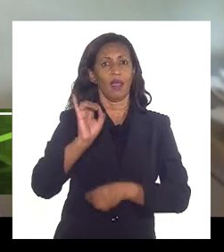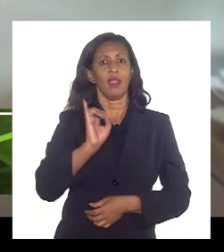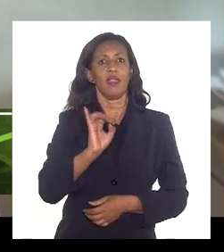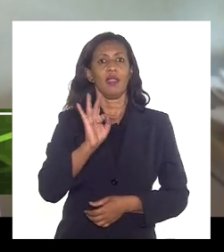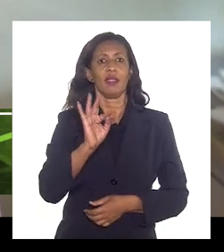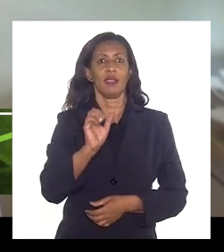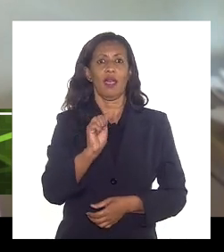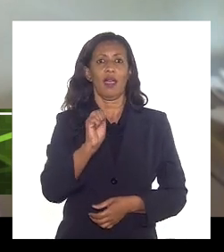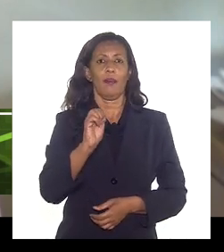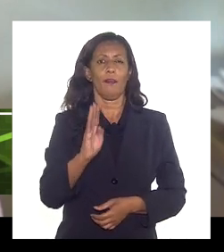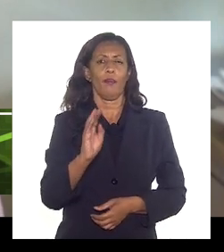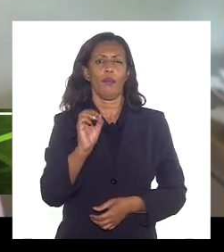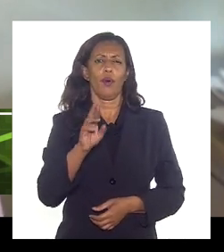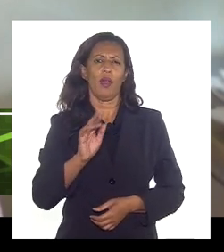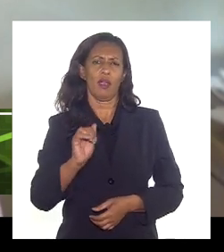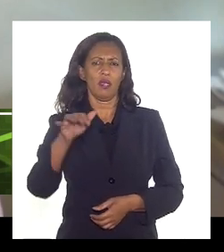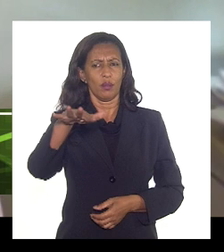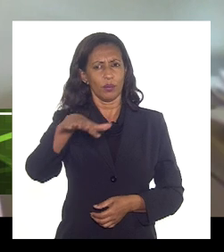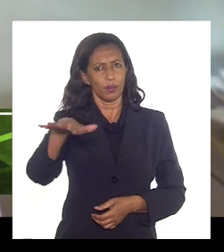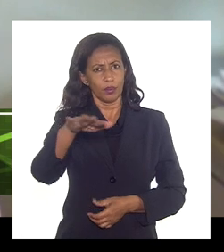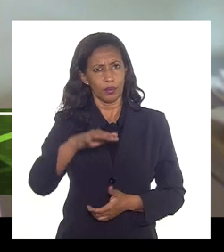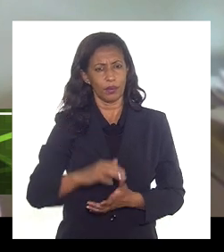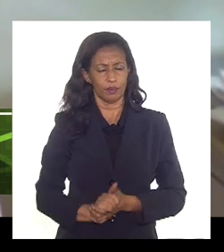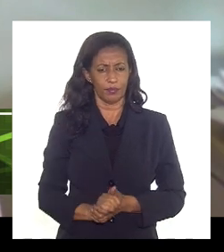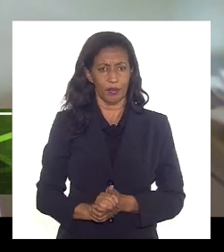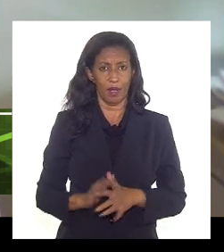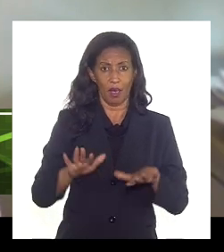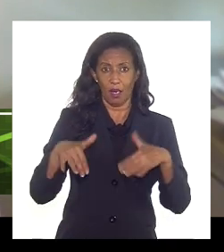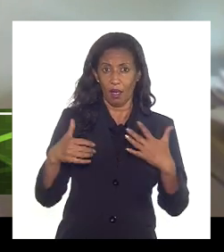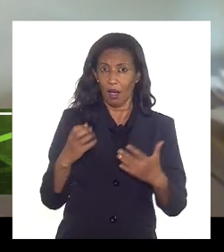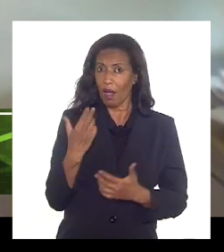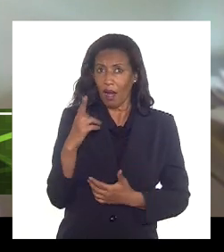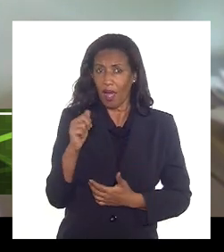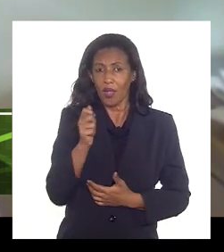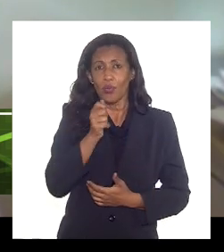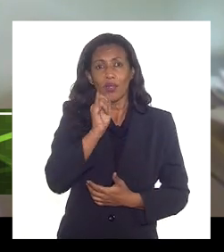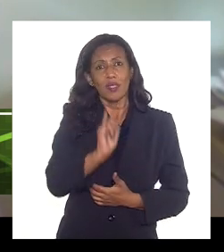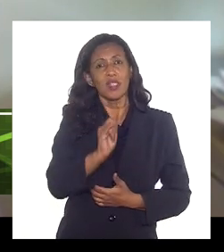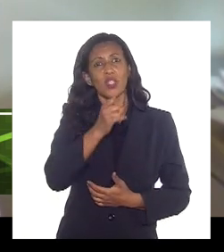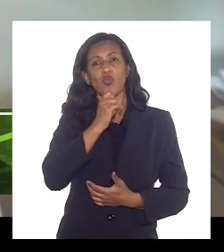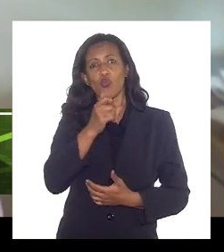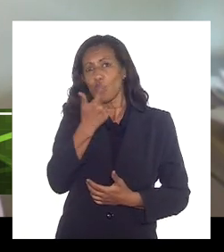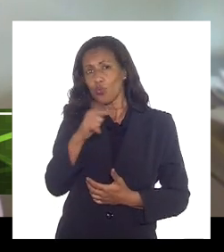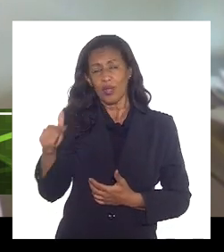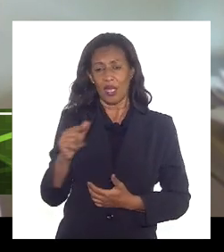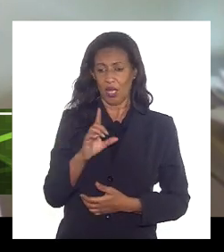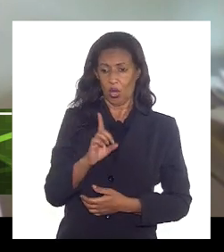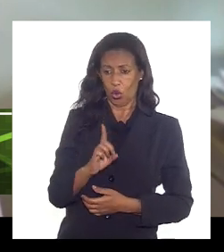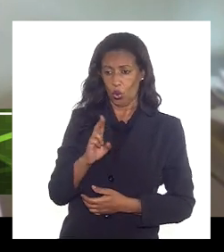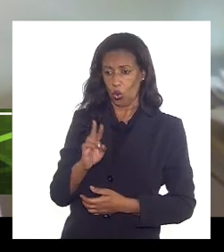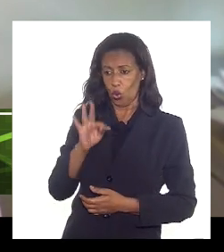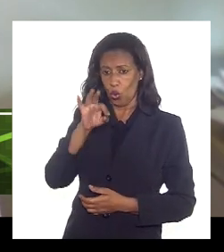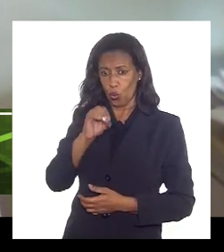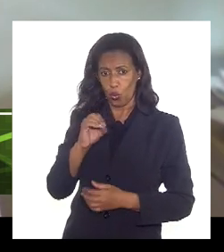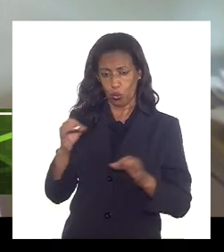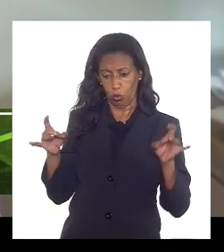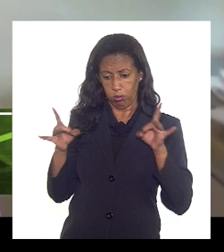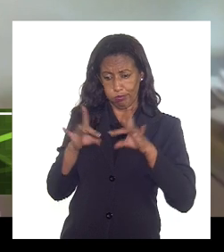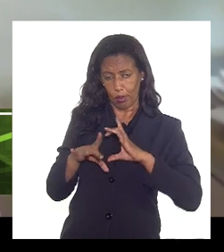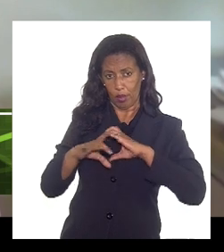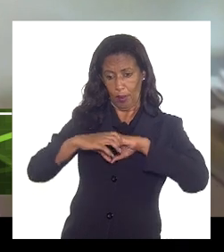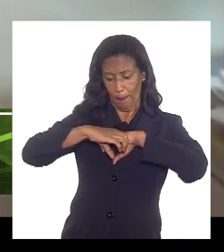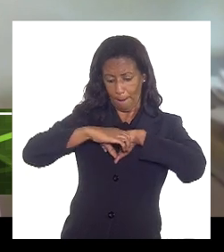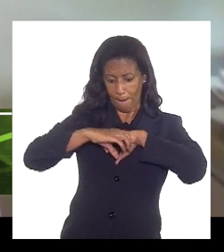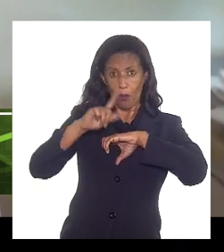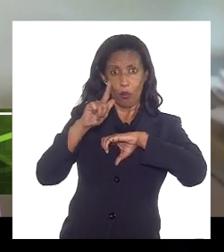claro se não tem duto suficiente para esse gás escoar